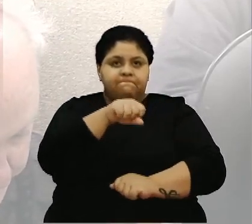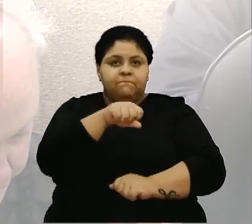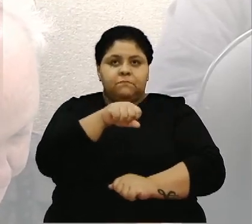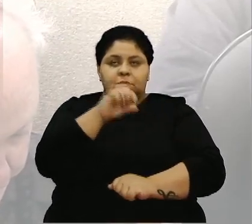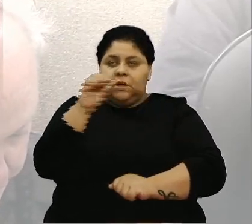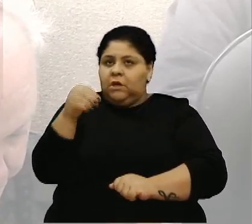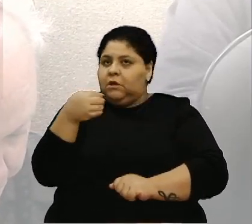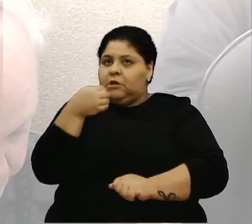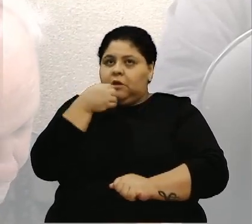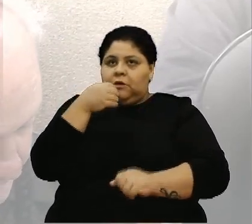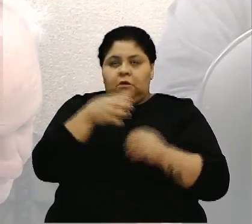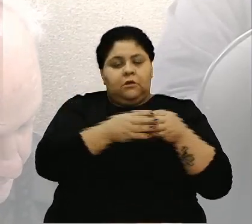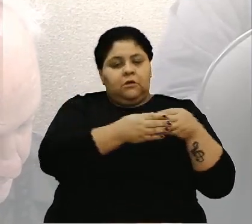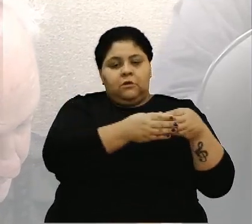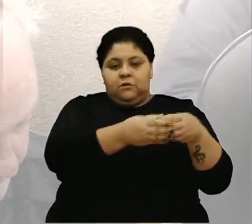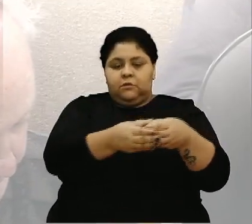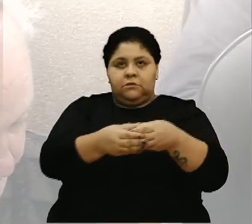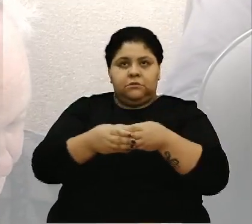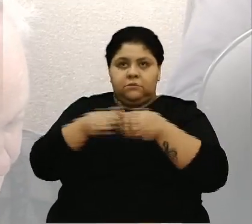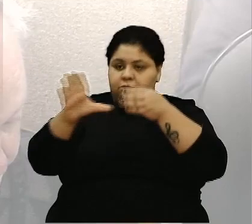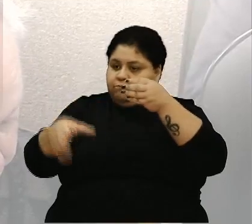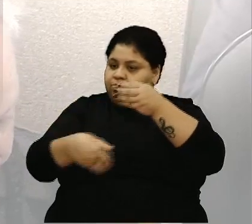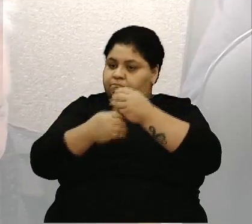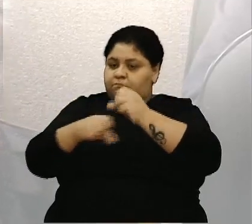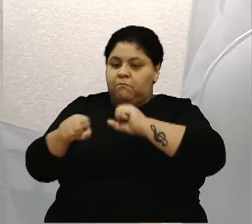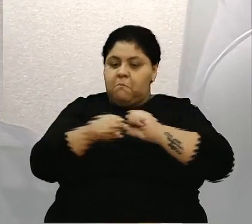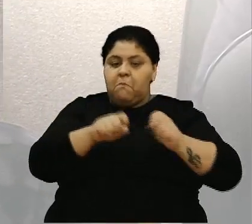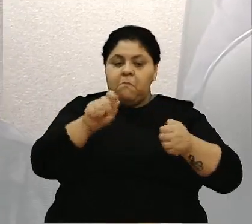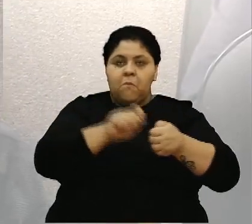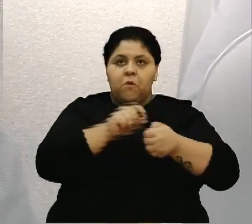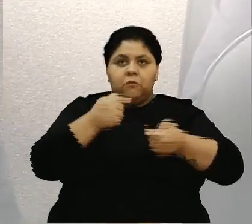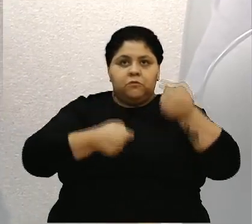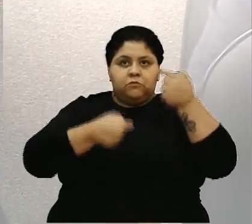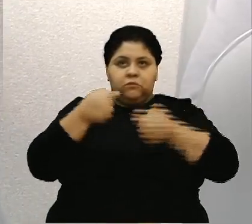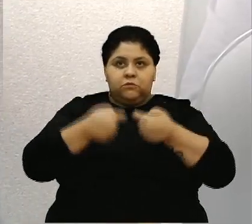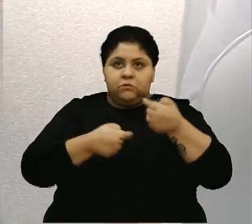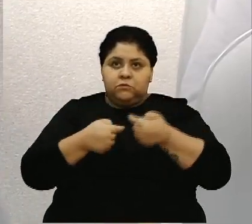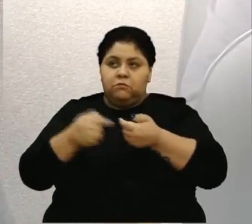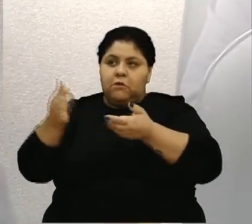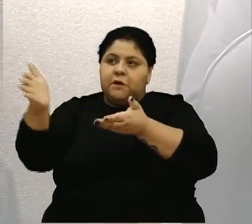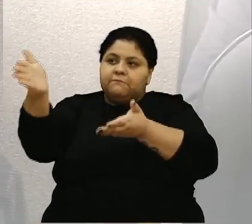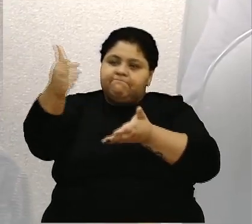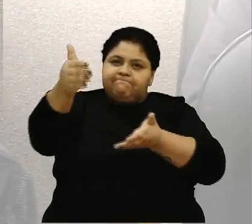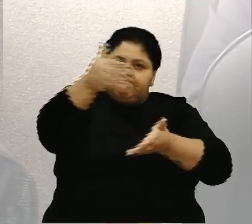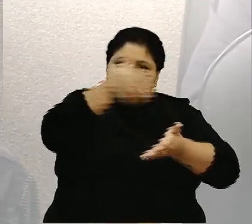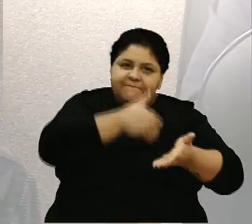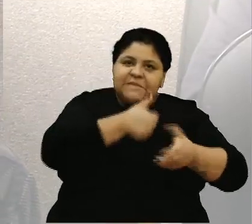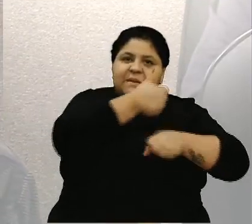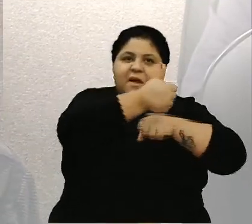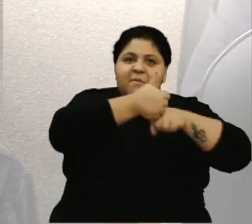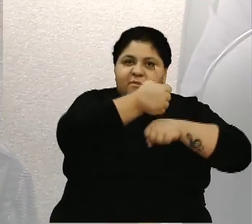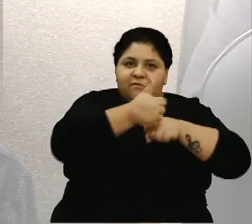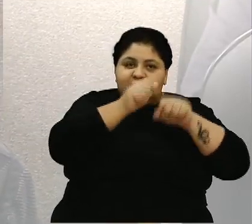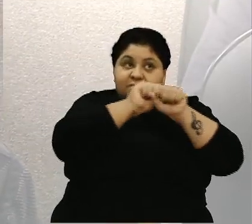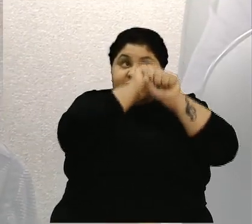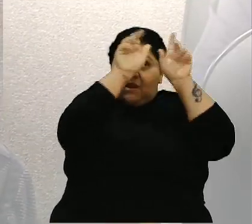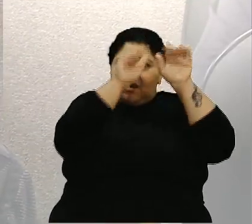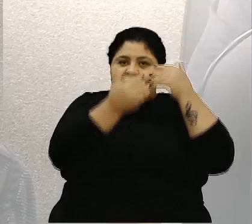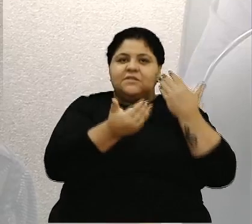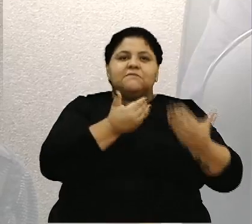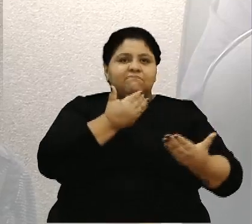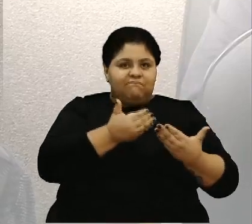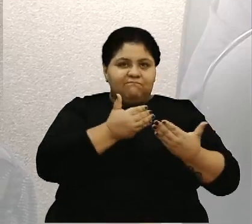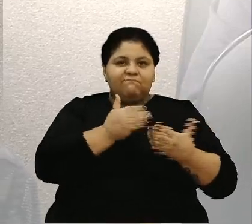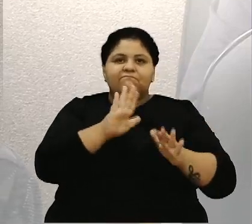dúvida é uma frente que vem para somar, para que a gente possa fazer debates, trazer especialistas, tirar dúvidas, e que num próximo